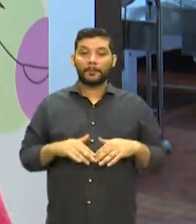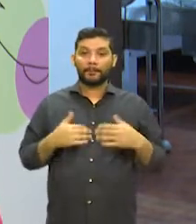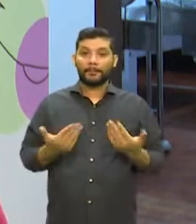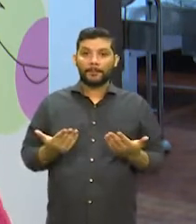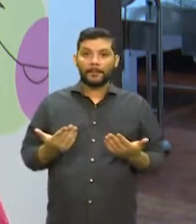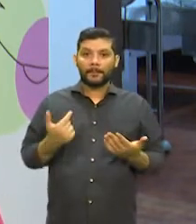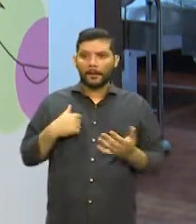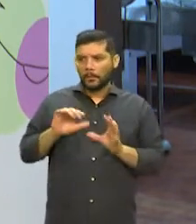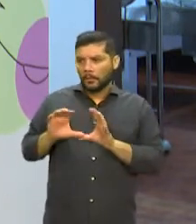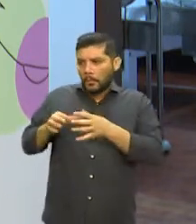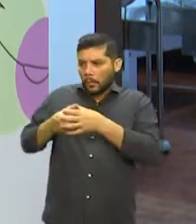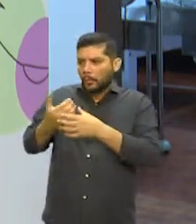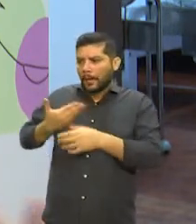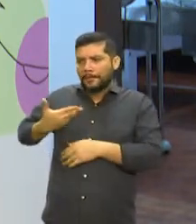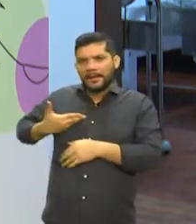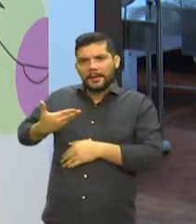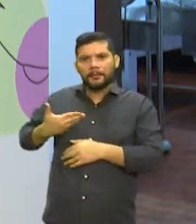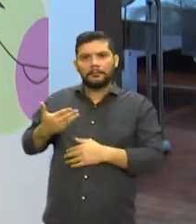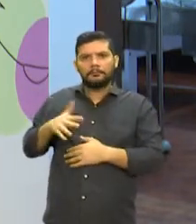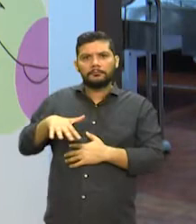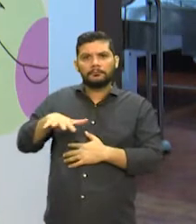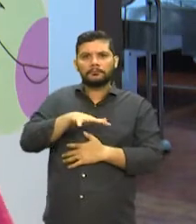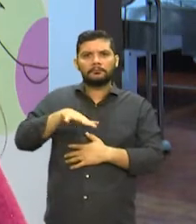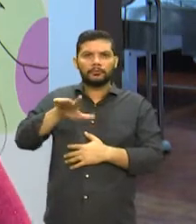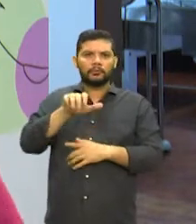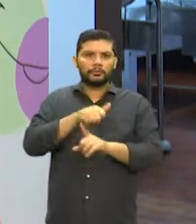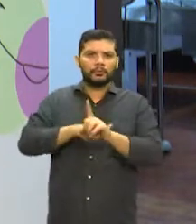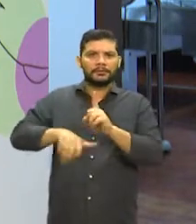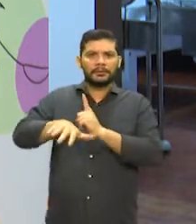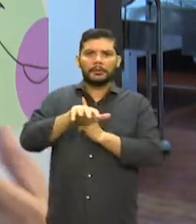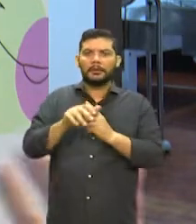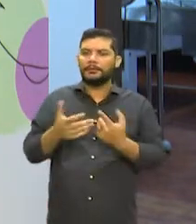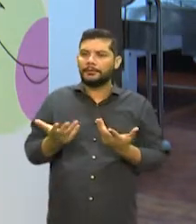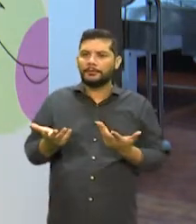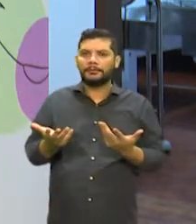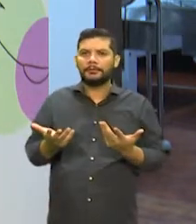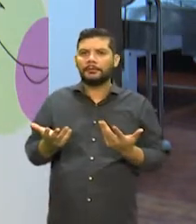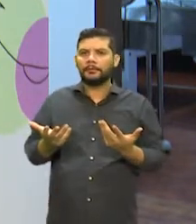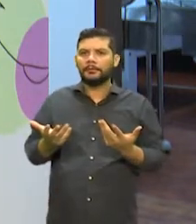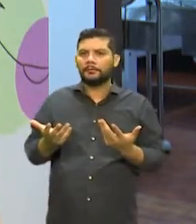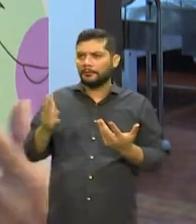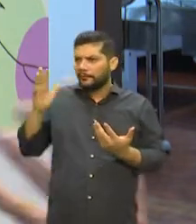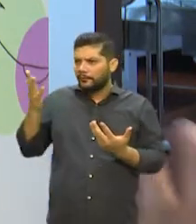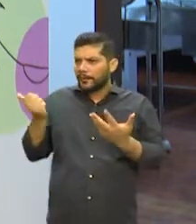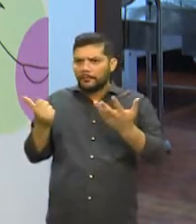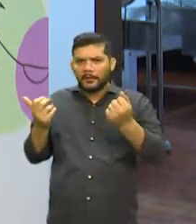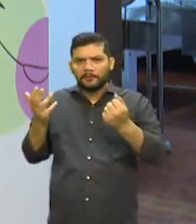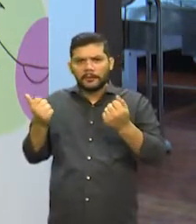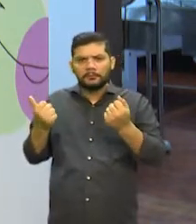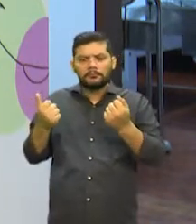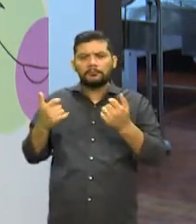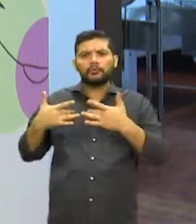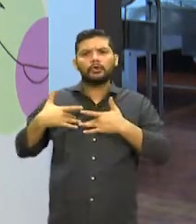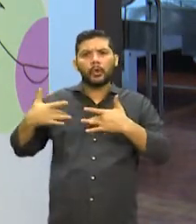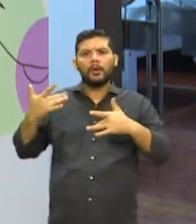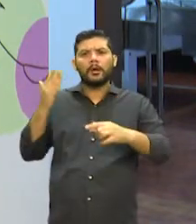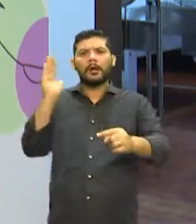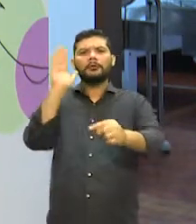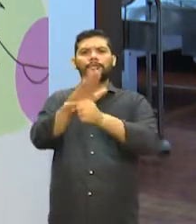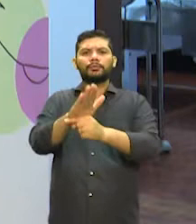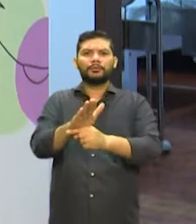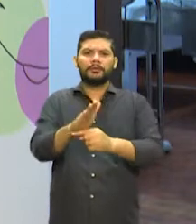grupo de amigas da sociedade e todas nós fizemos doações para que a casa